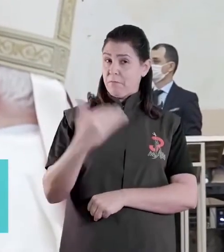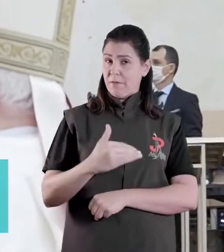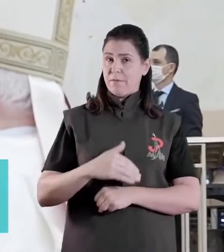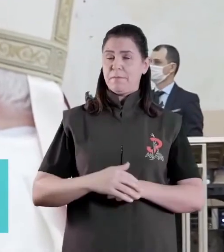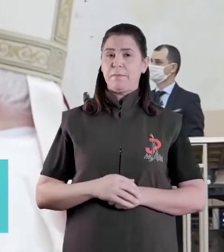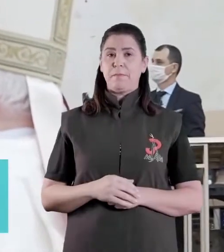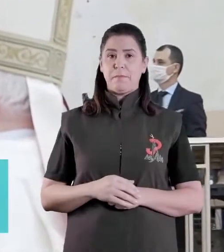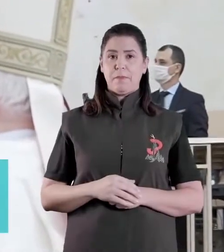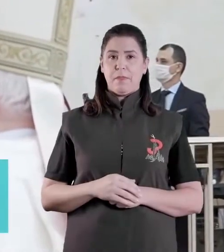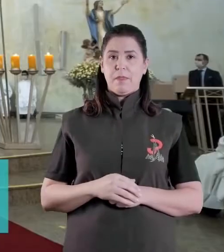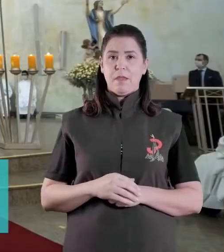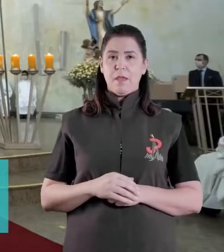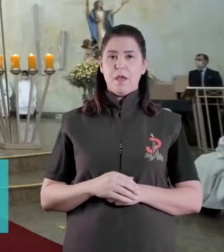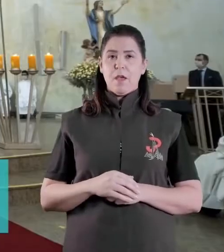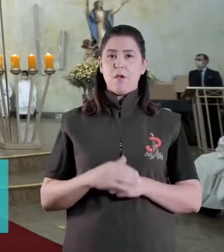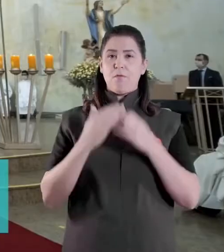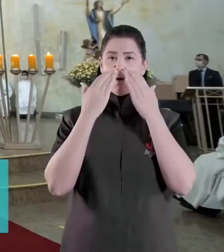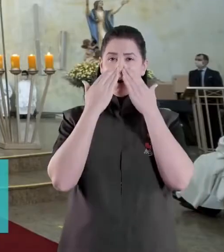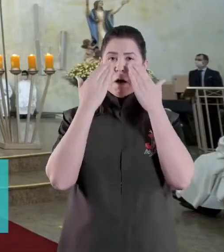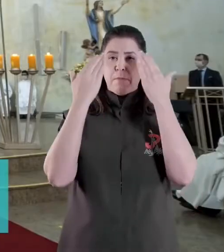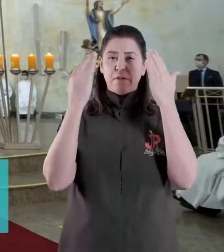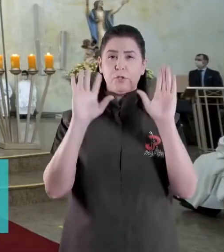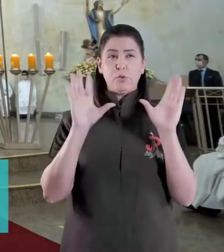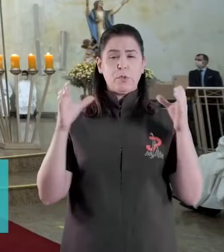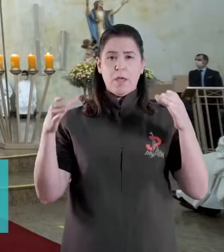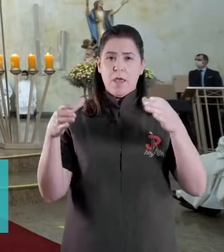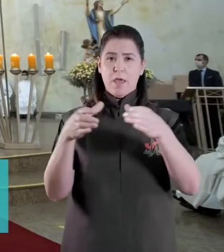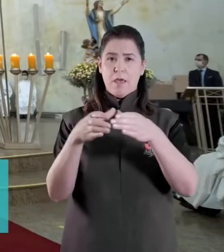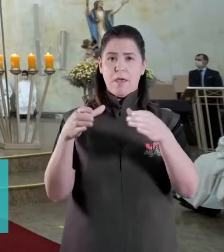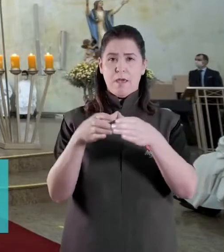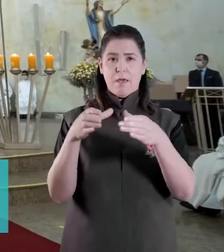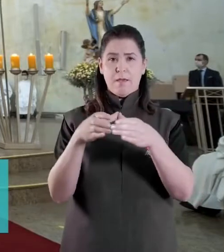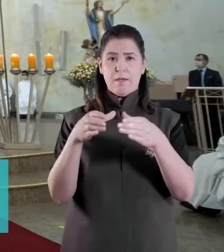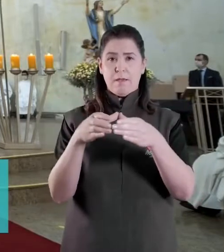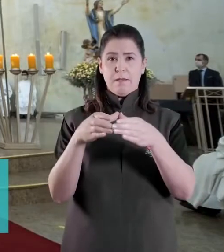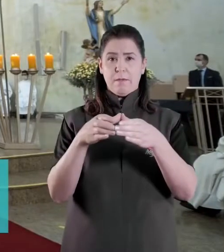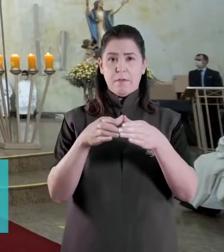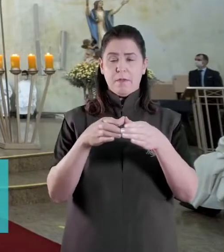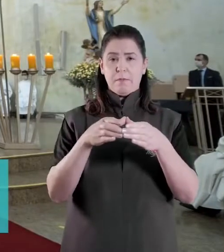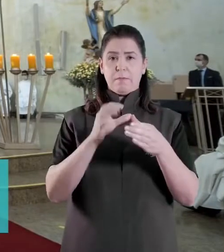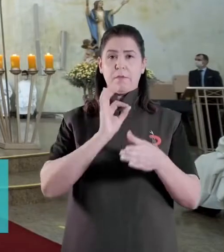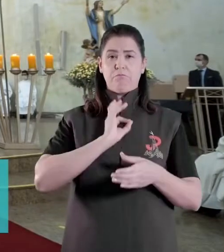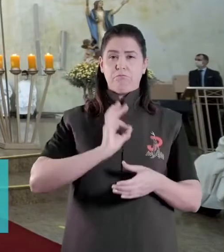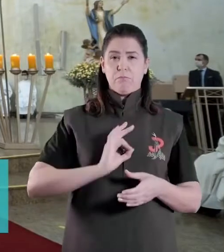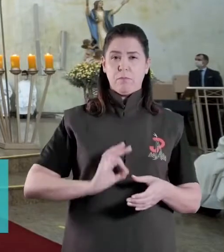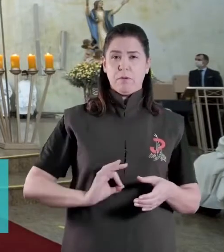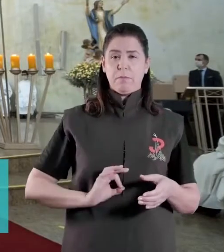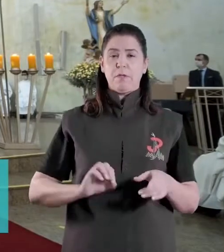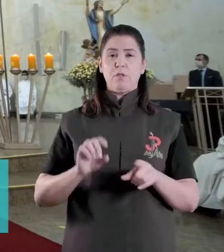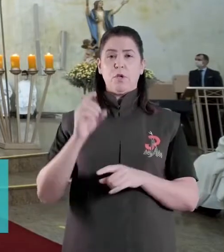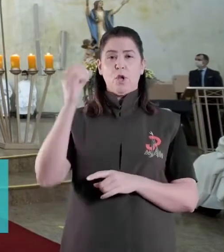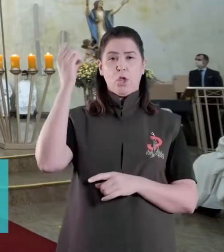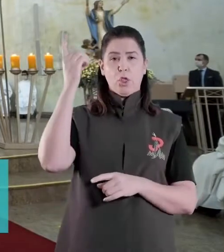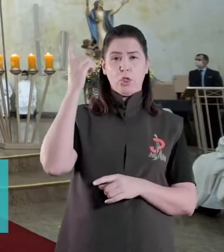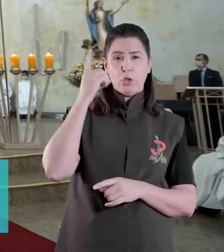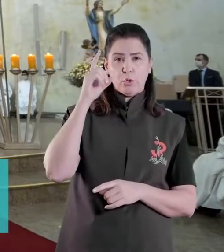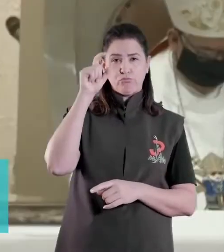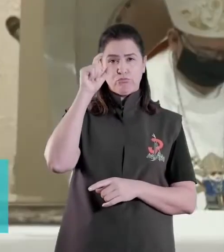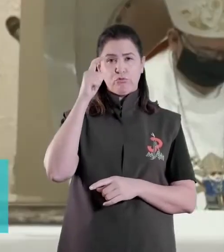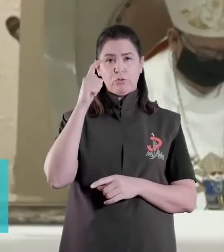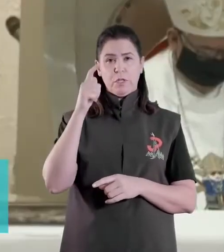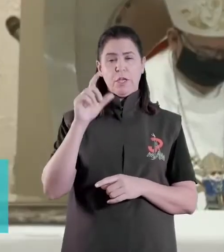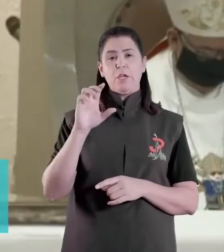com a presença do administrador apostólico Dom Frei João Mamé de Filho, de Dom Jeremias Steinmetz,